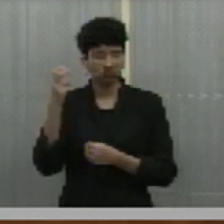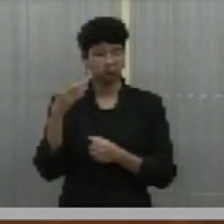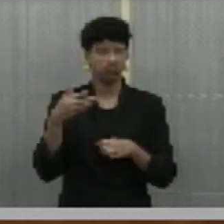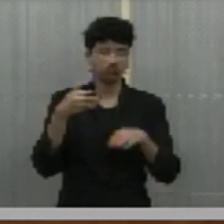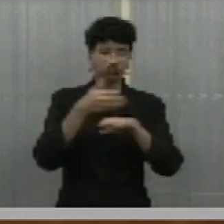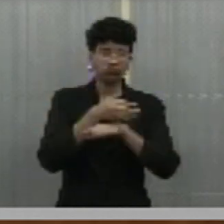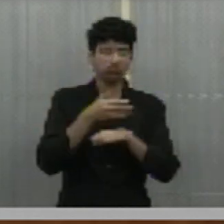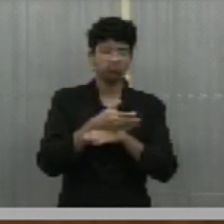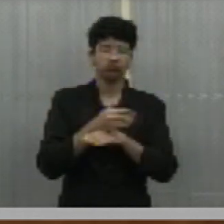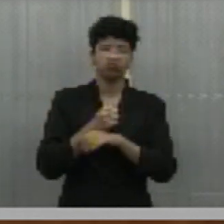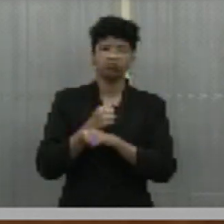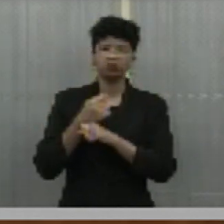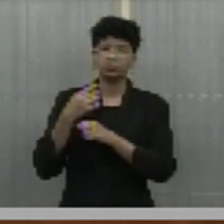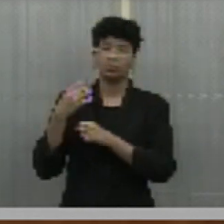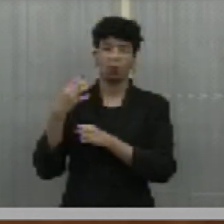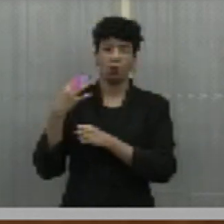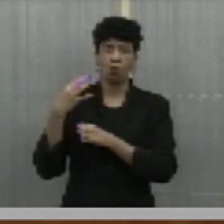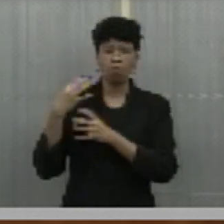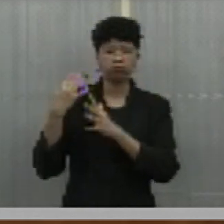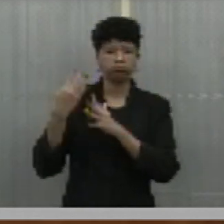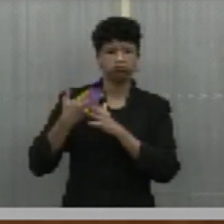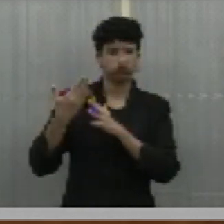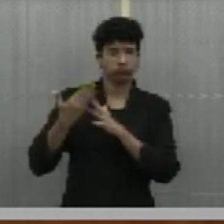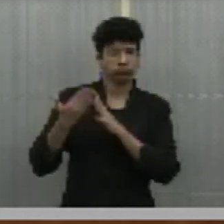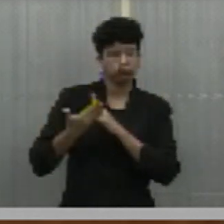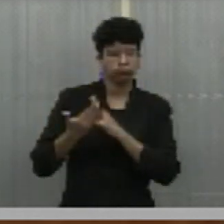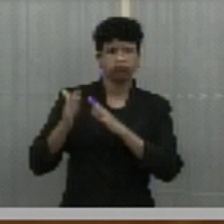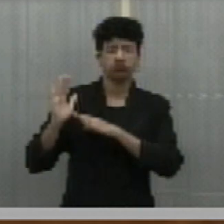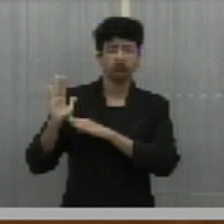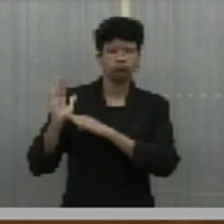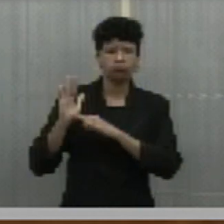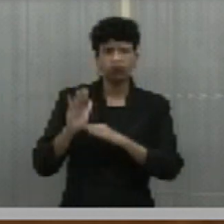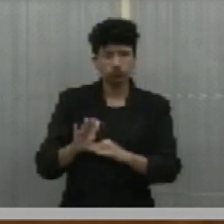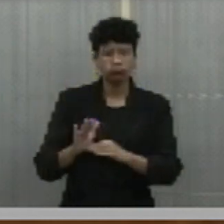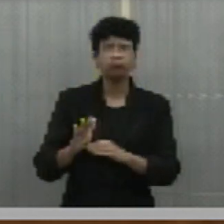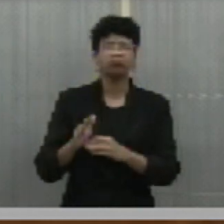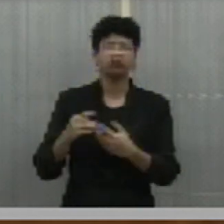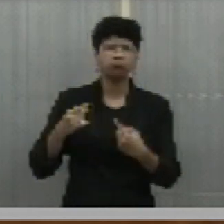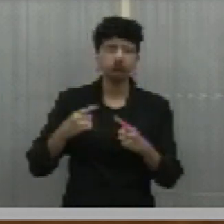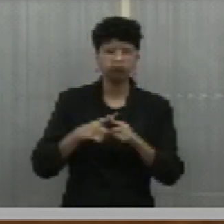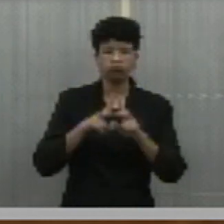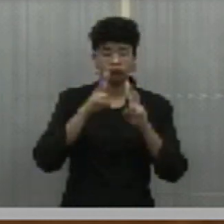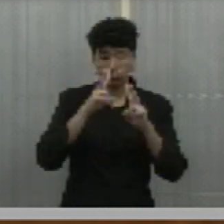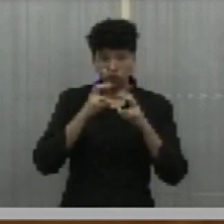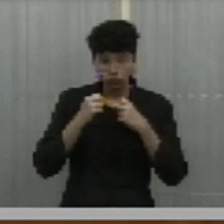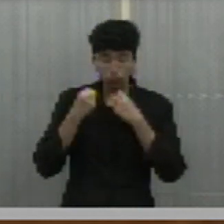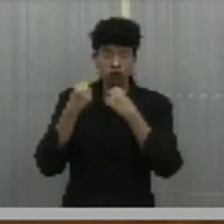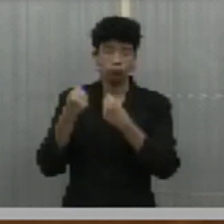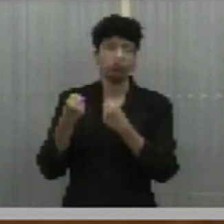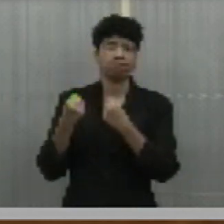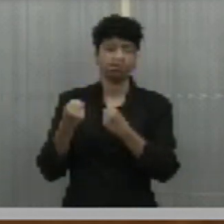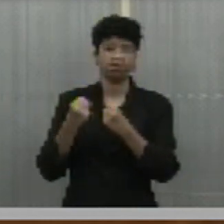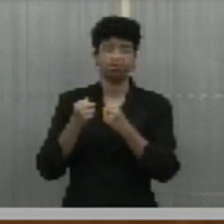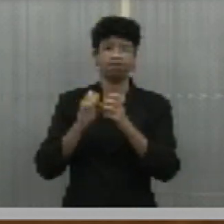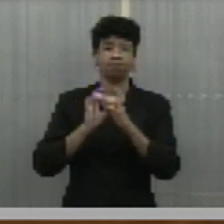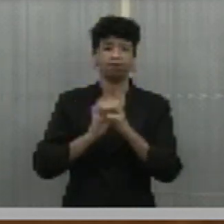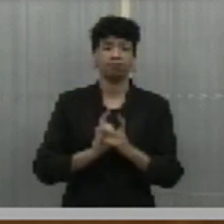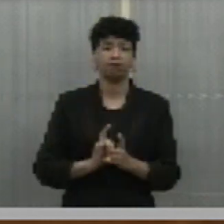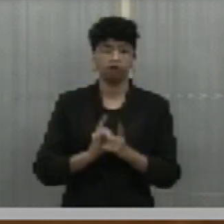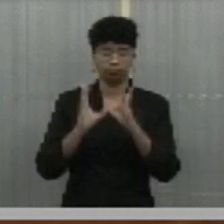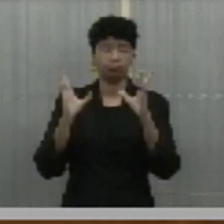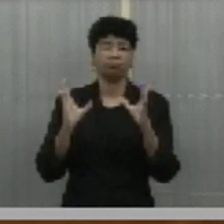que vem, ao longo dessas quatro décadas, contribuindo de maneira decisiva para o fortalecimento da democracia